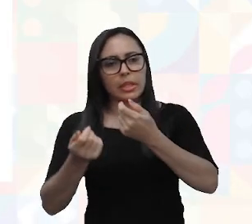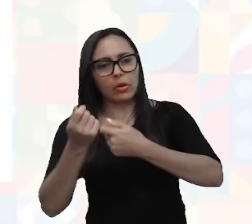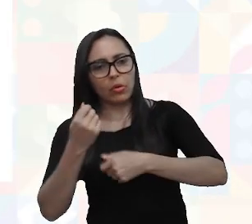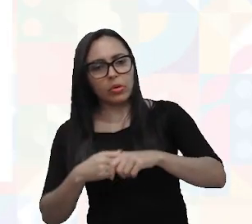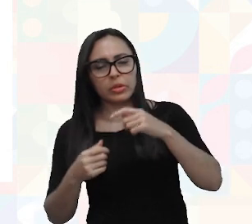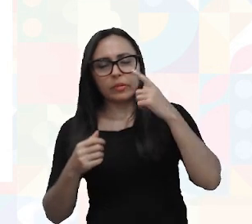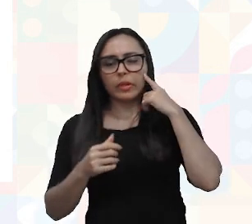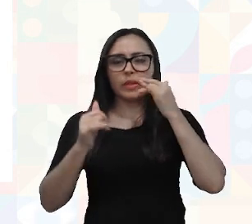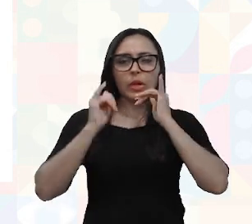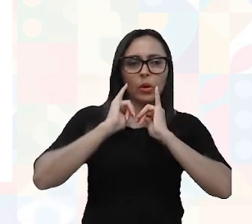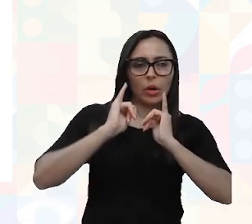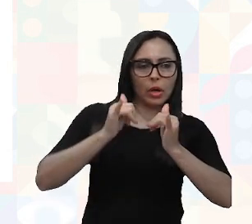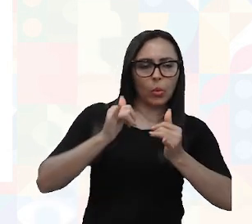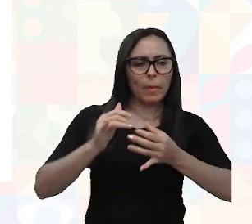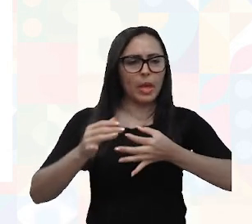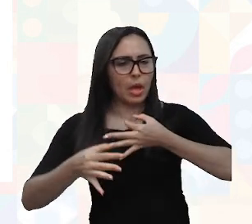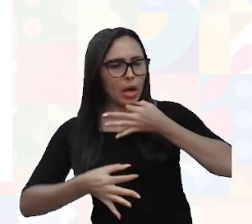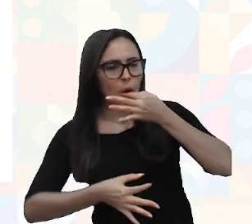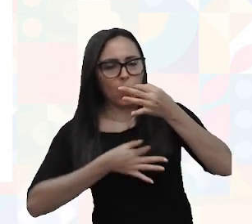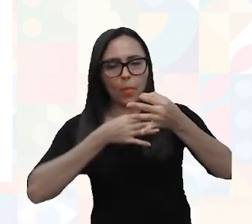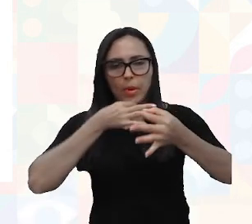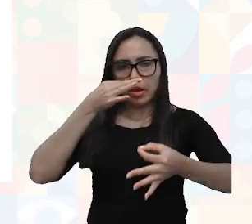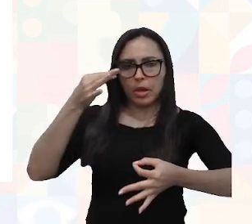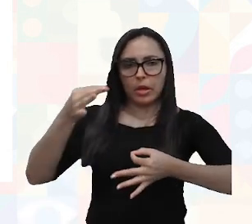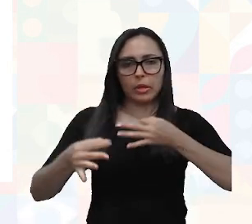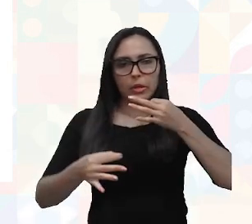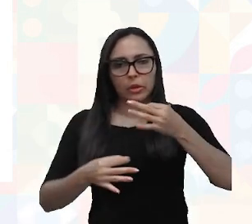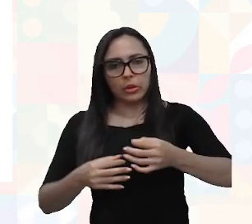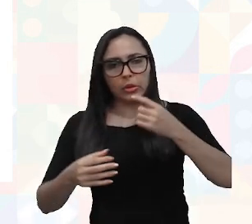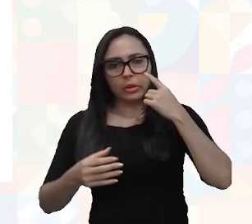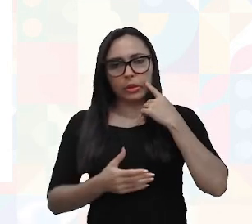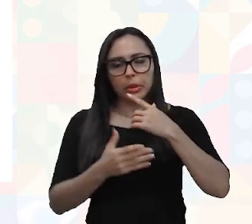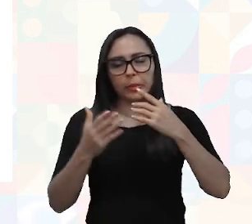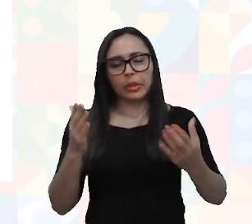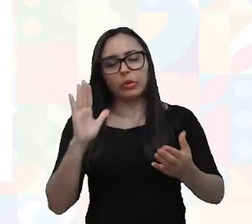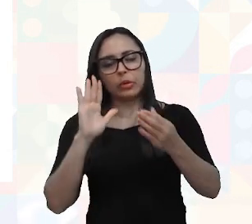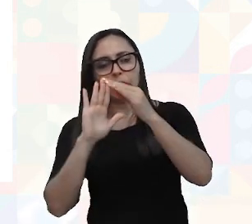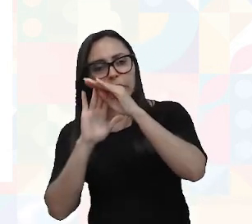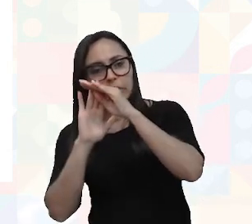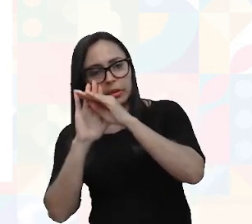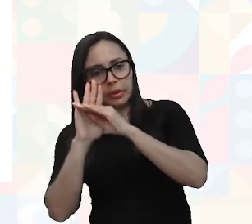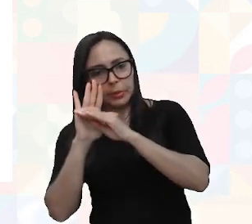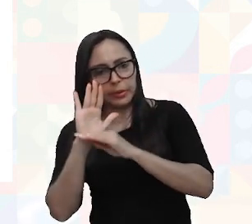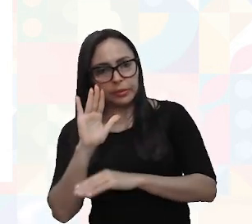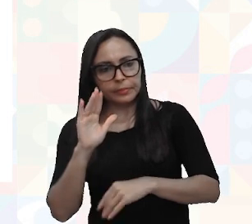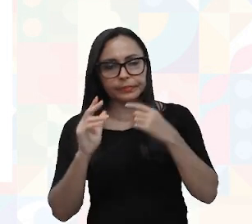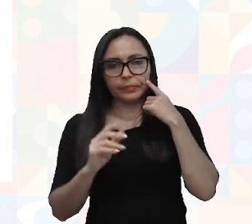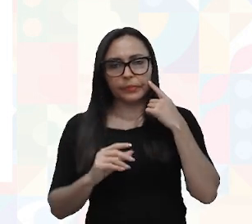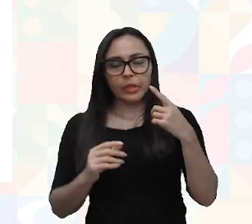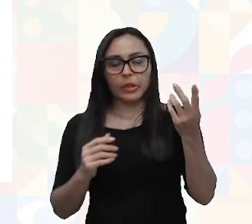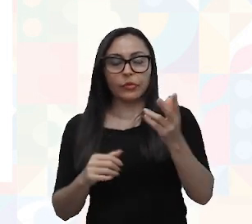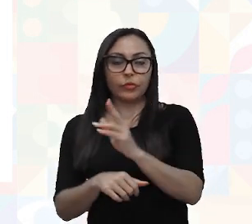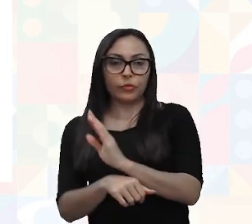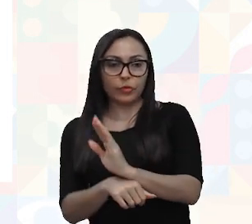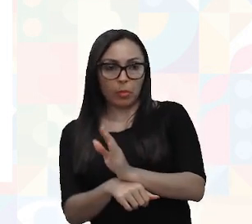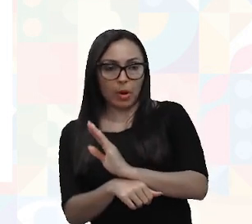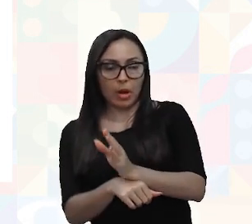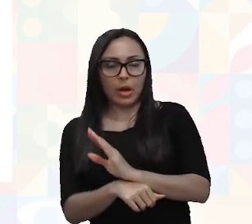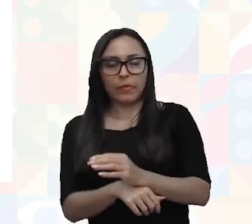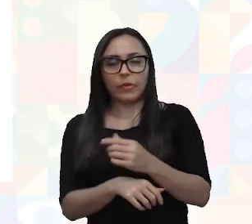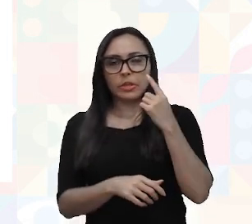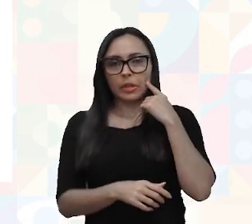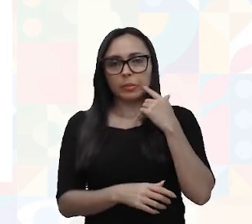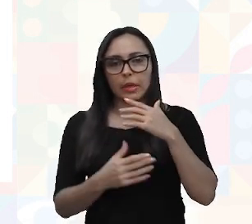fazer um argumento, você for participar de um laboratório de roteiros, Você vai, em filmar, você vai passar